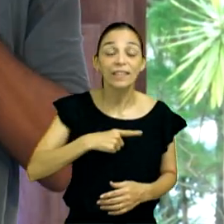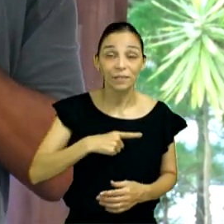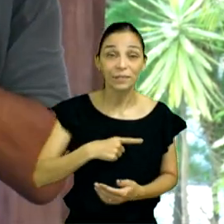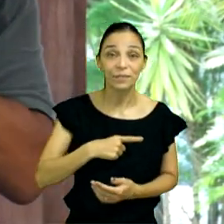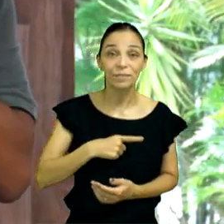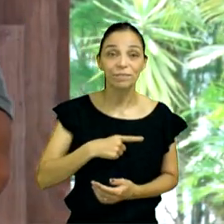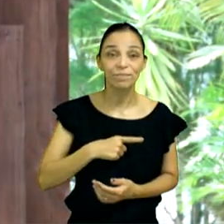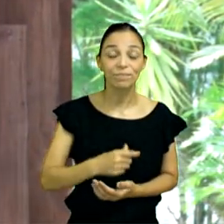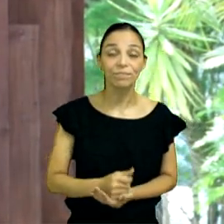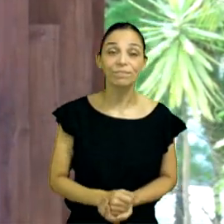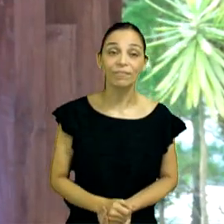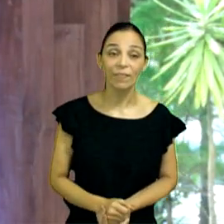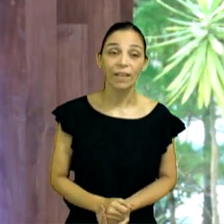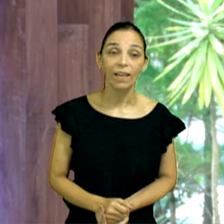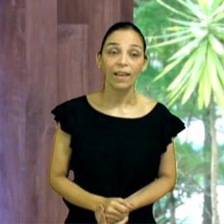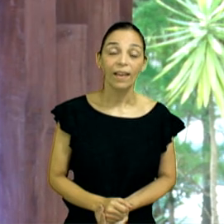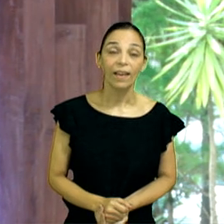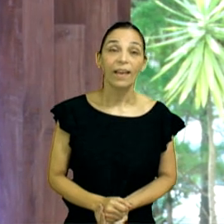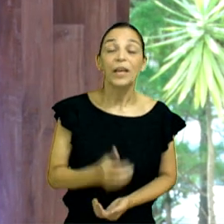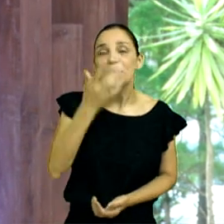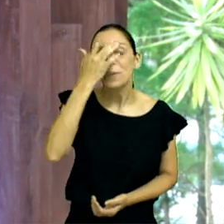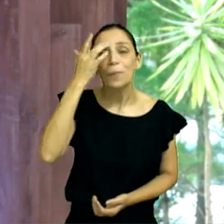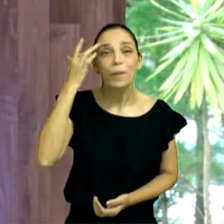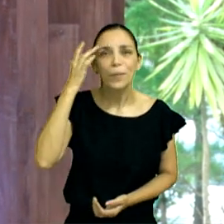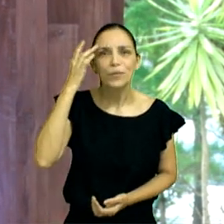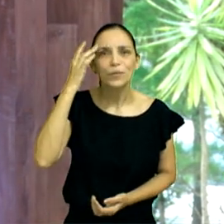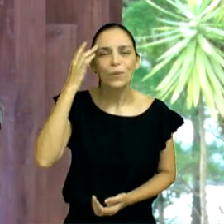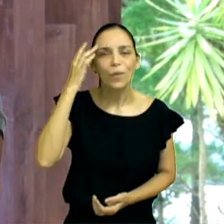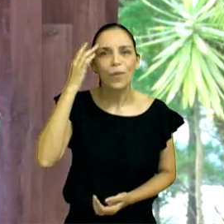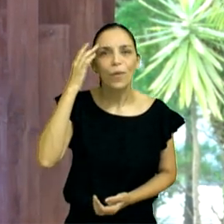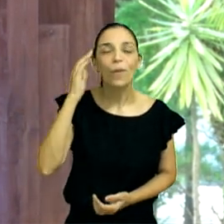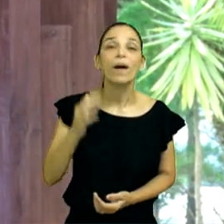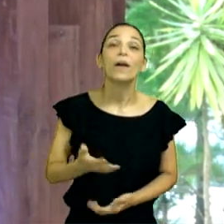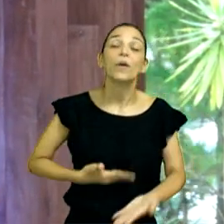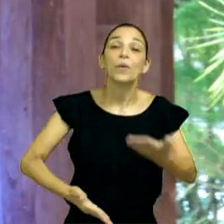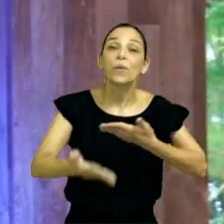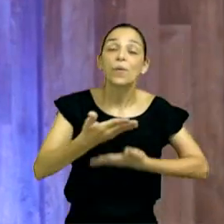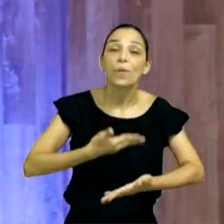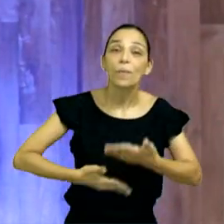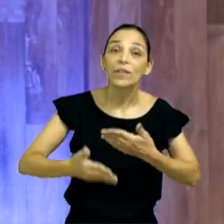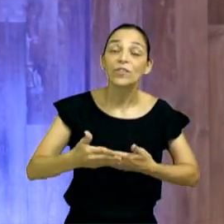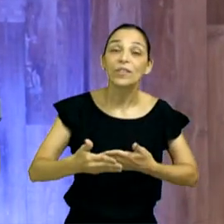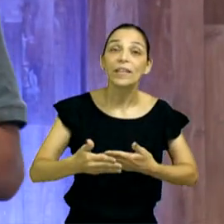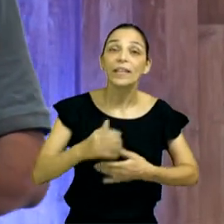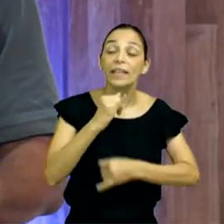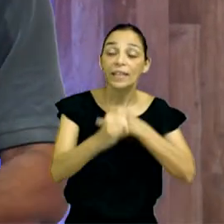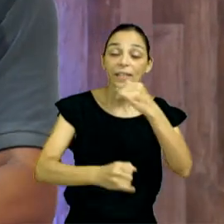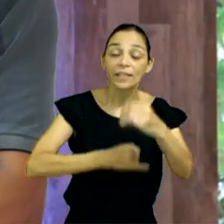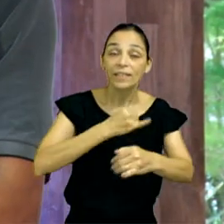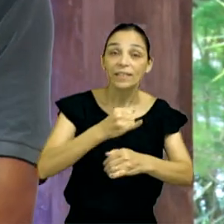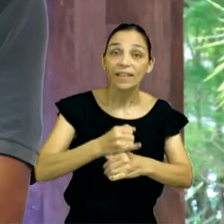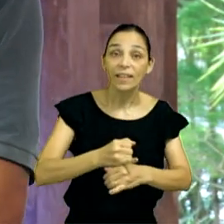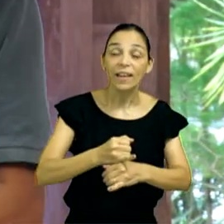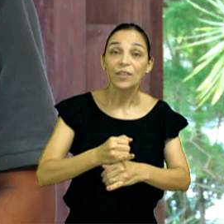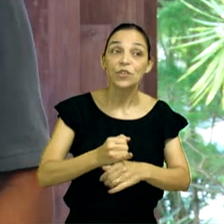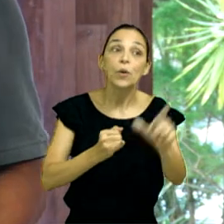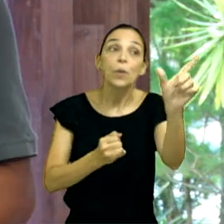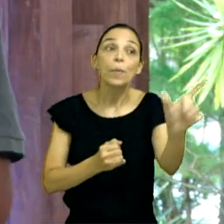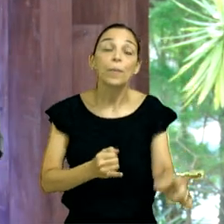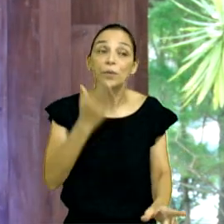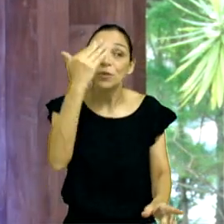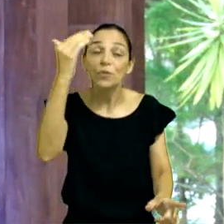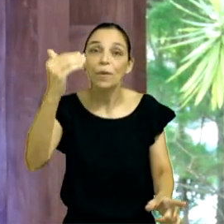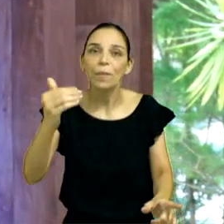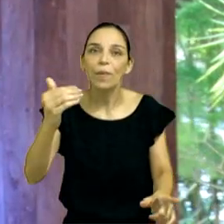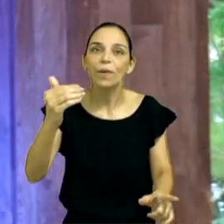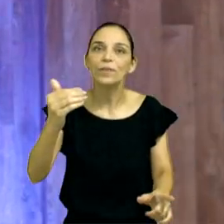povo da internet, dizia assim, eu não acredito mais no amor, fiquei noivo, fui